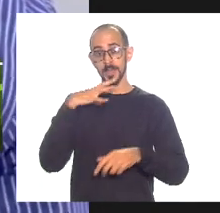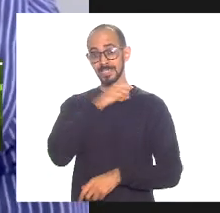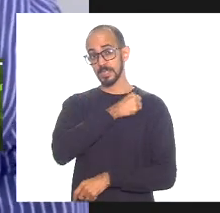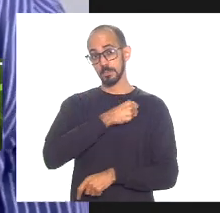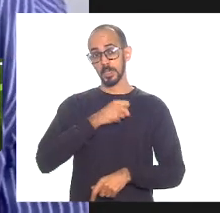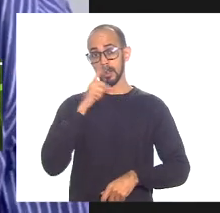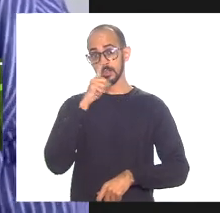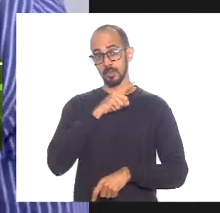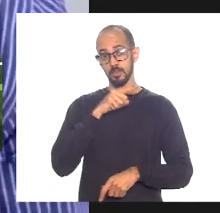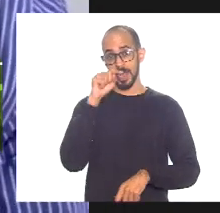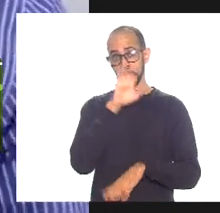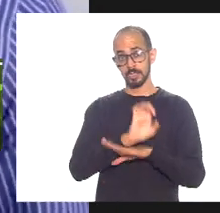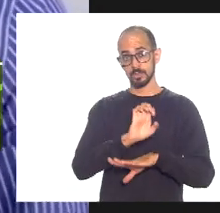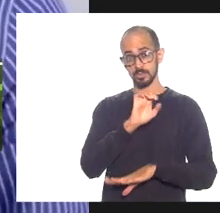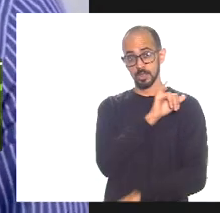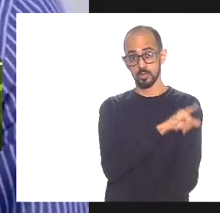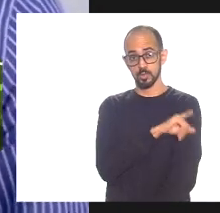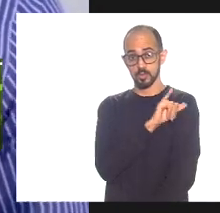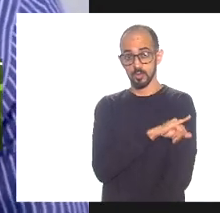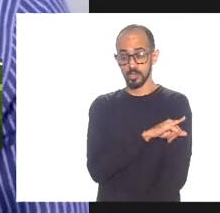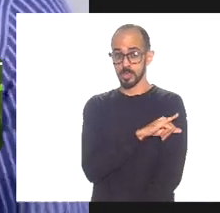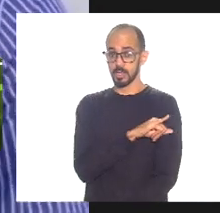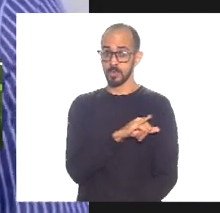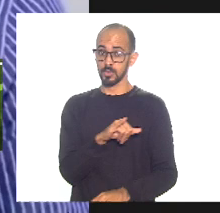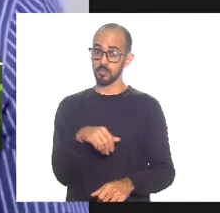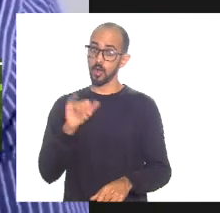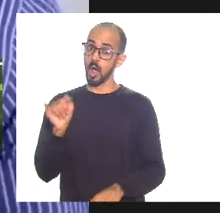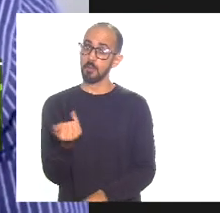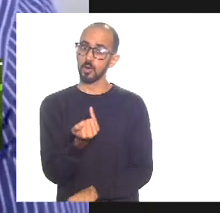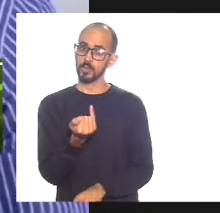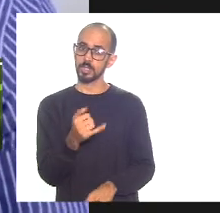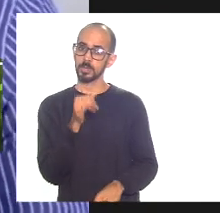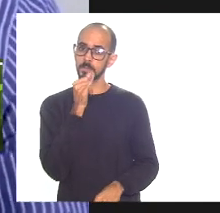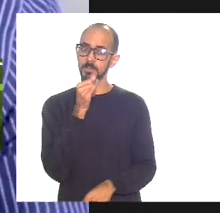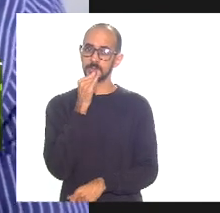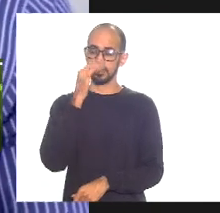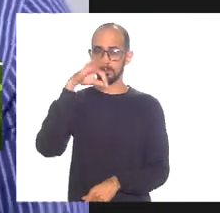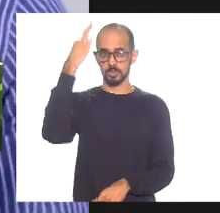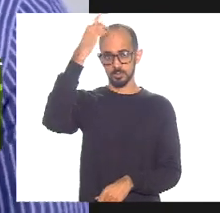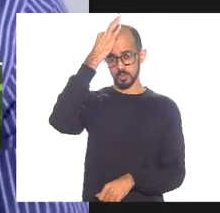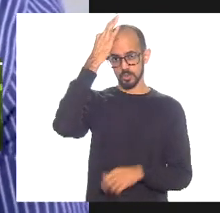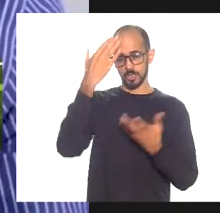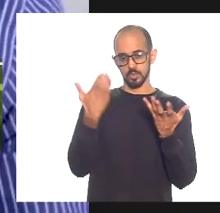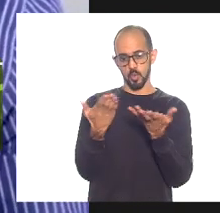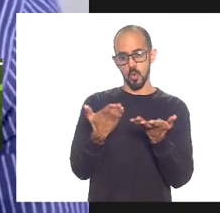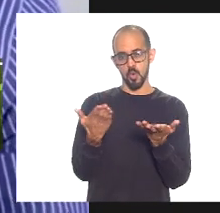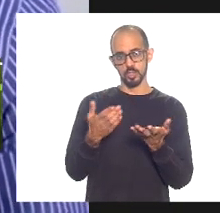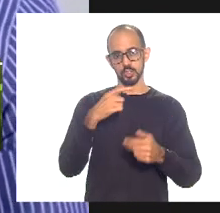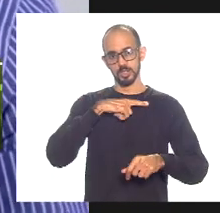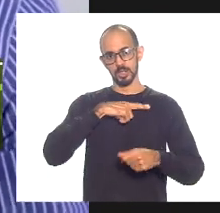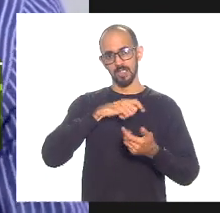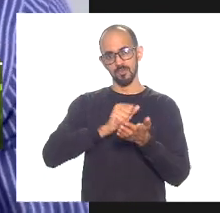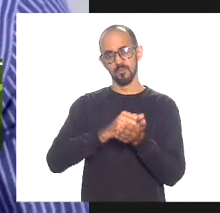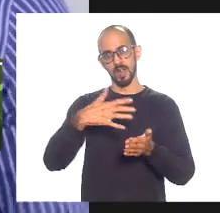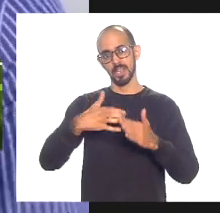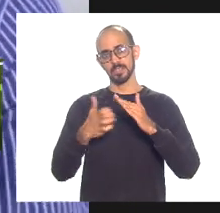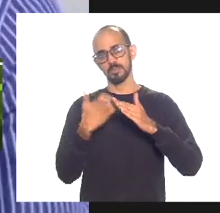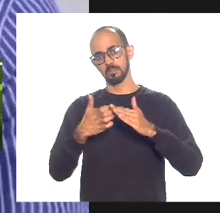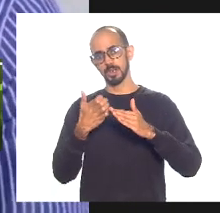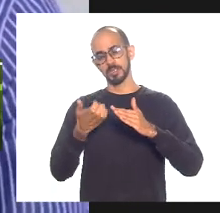fraqueza e foram trabalhando justamente nela quando a gente vê hoje o Espírito Santo recebendo várias empresas que são nossas